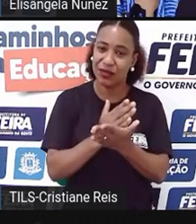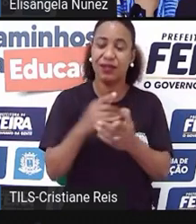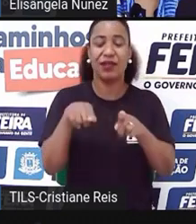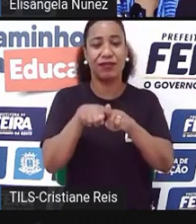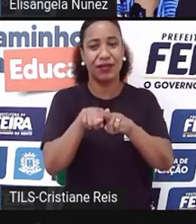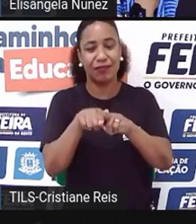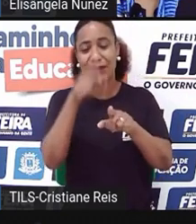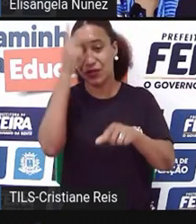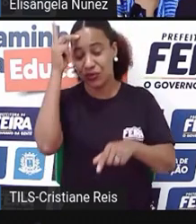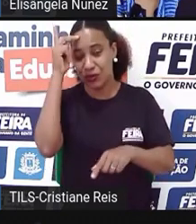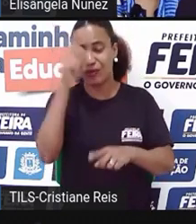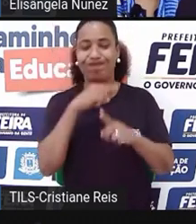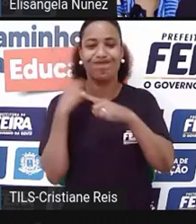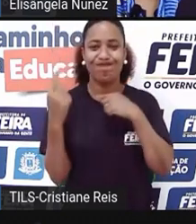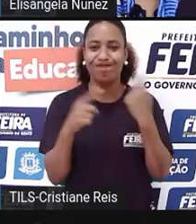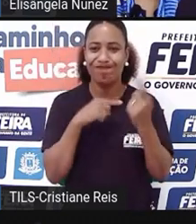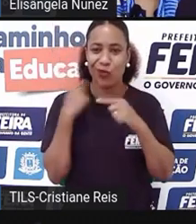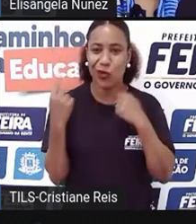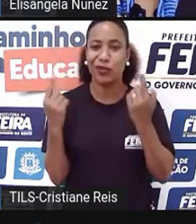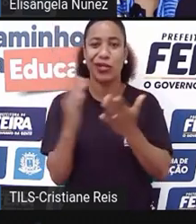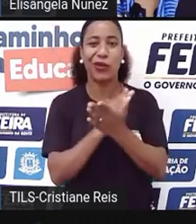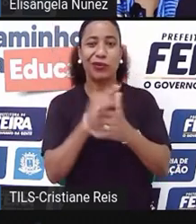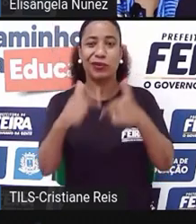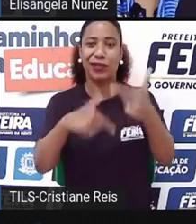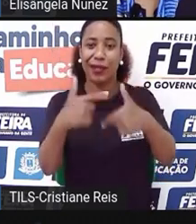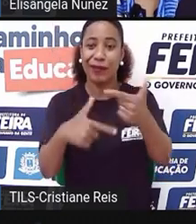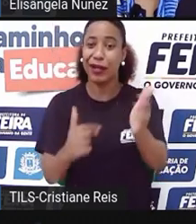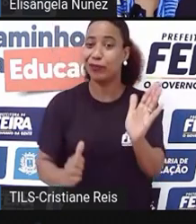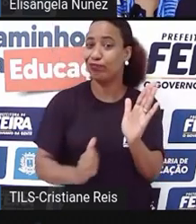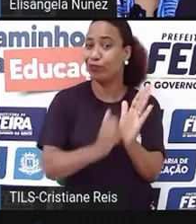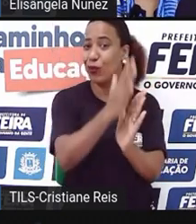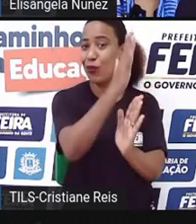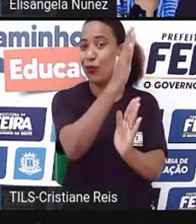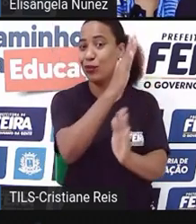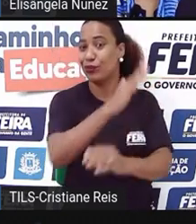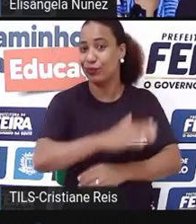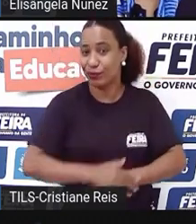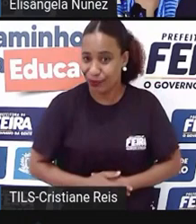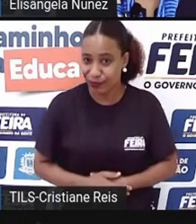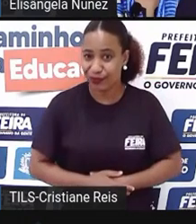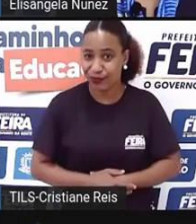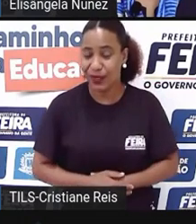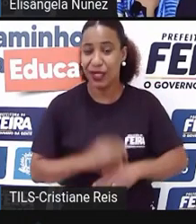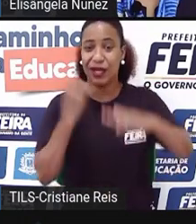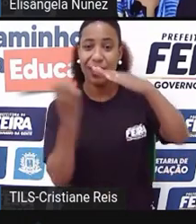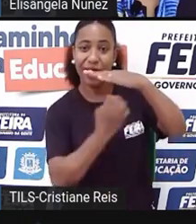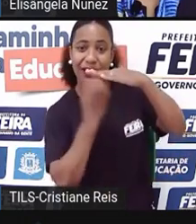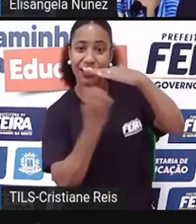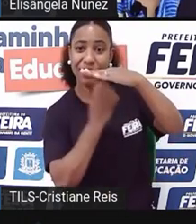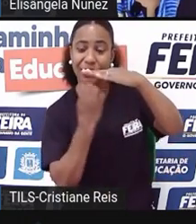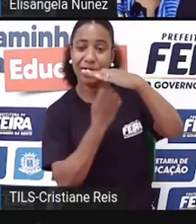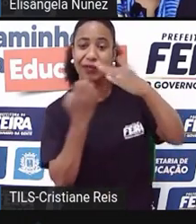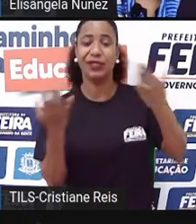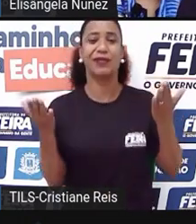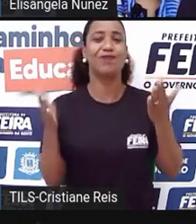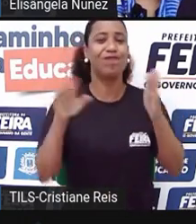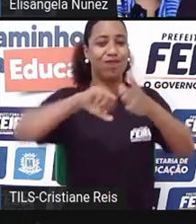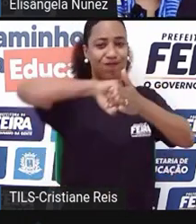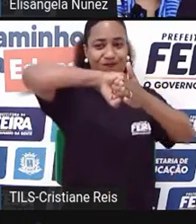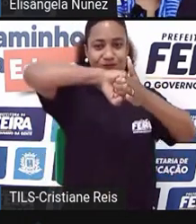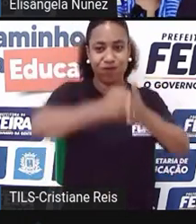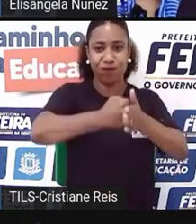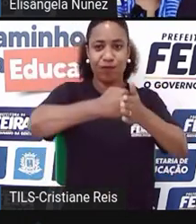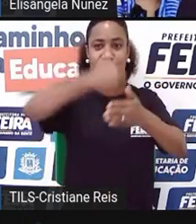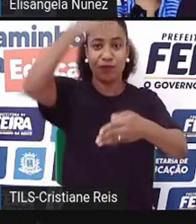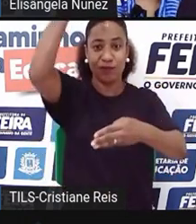muitas pessoas perderam seus empregos, e aí empresas simplesmente fecharam. E para muita gente